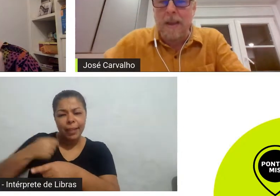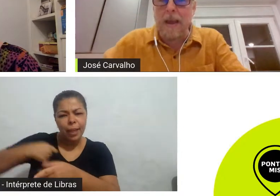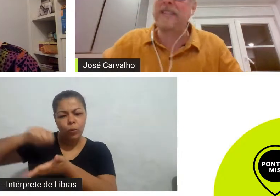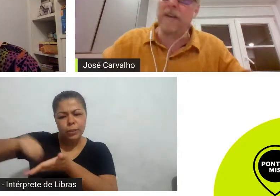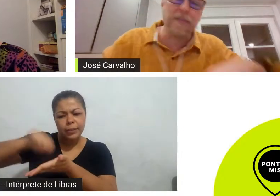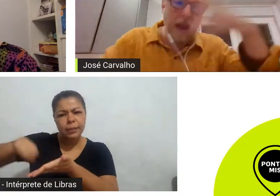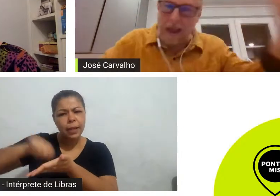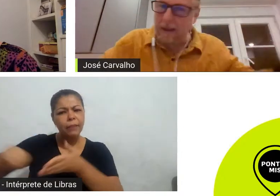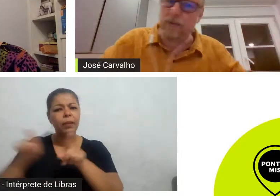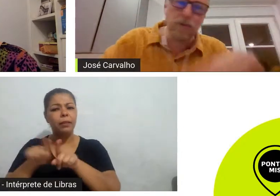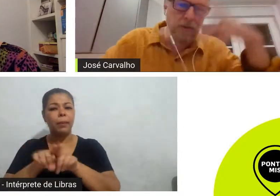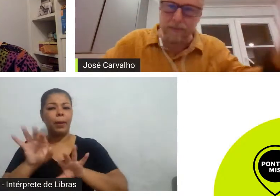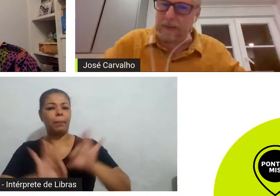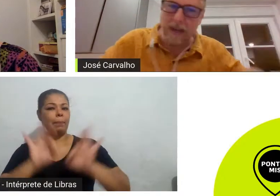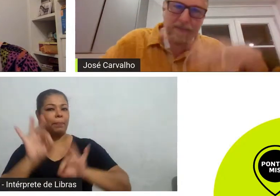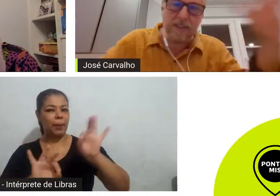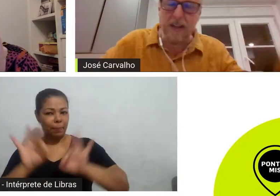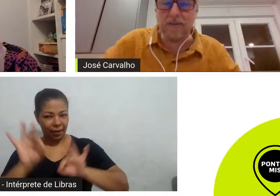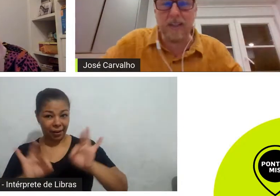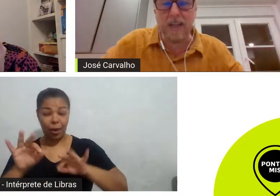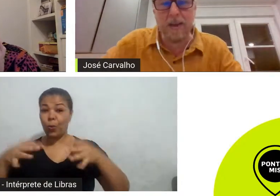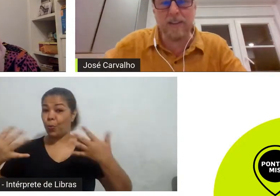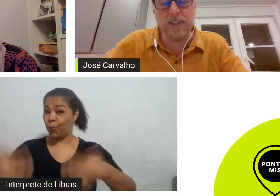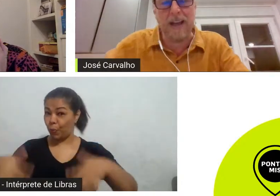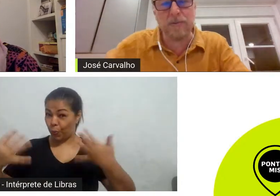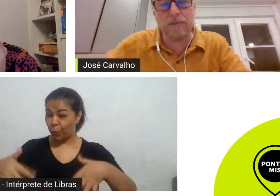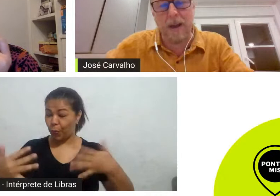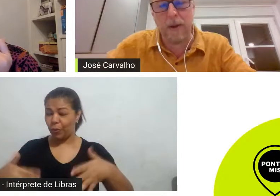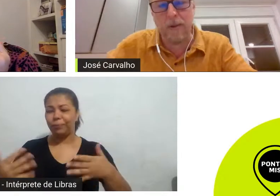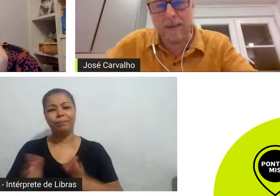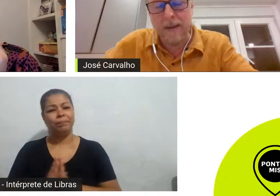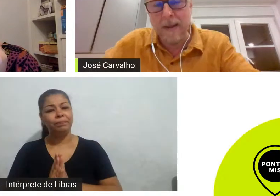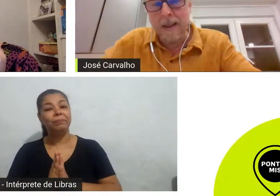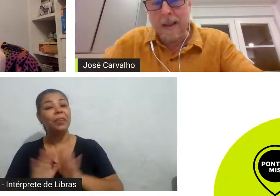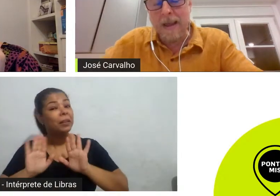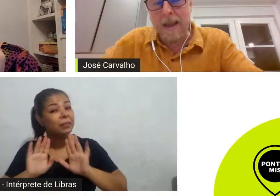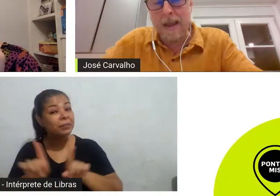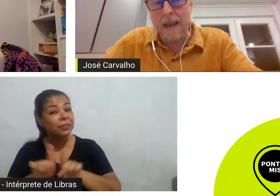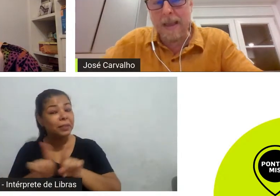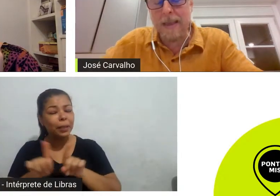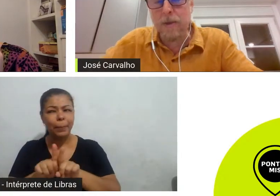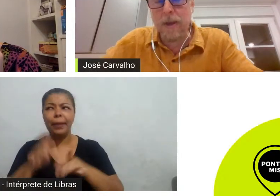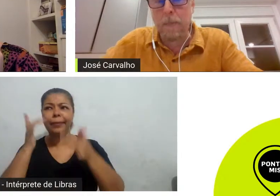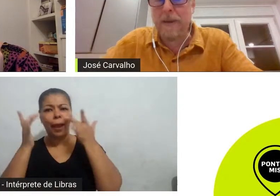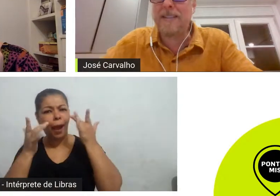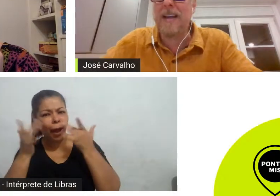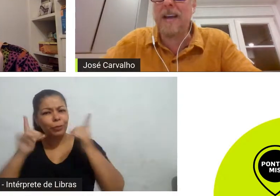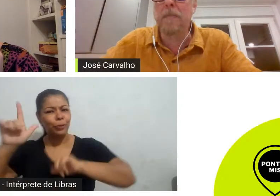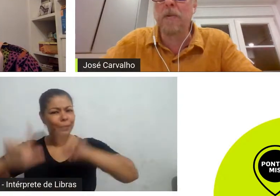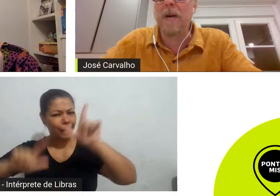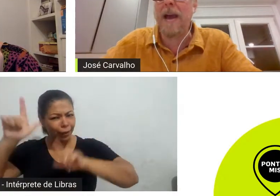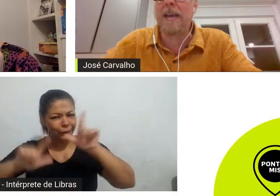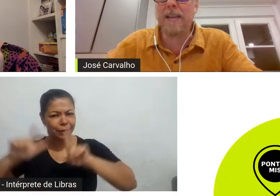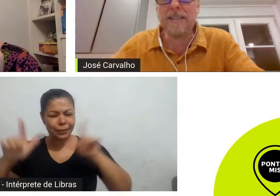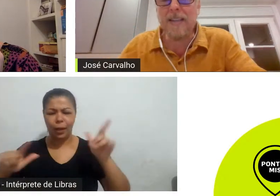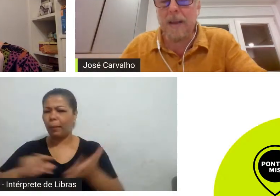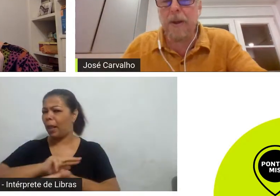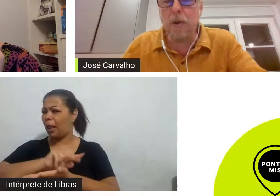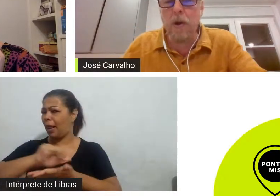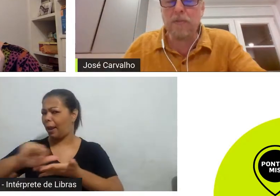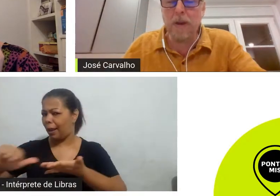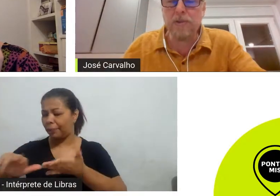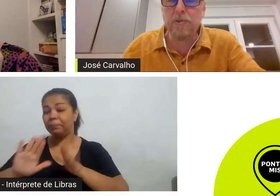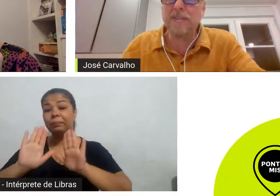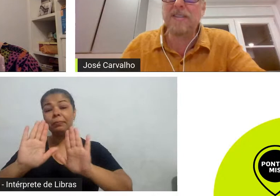sem falar tudo em televisão não sei o que em teatro de água e o que eu percebo é que